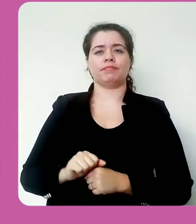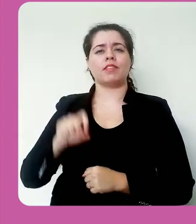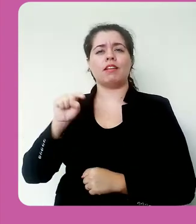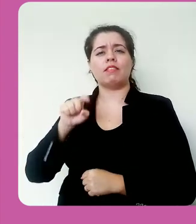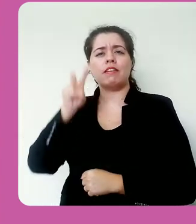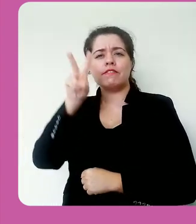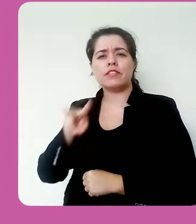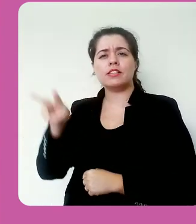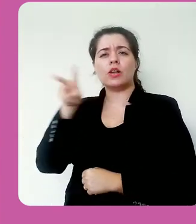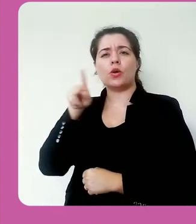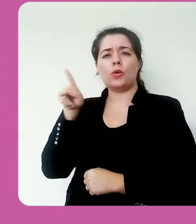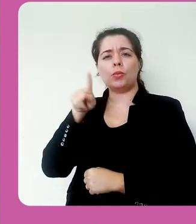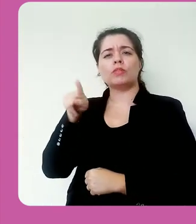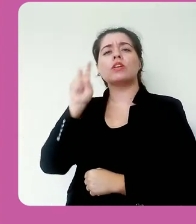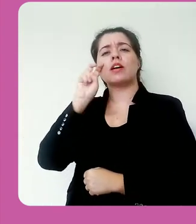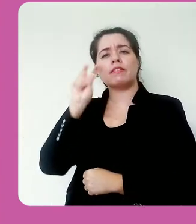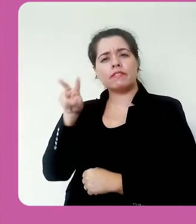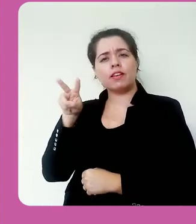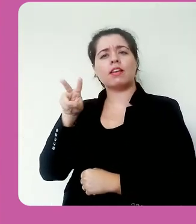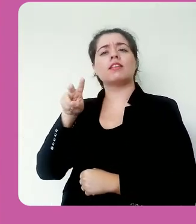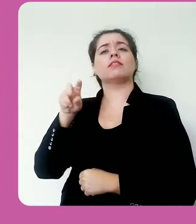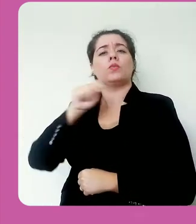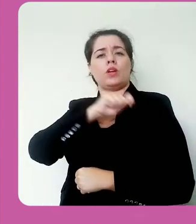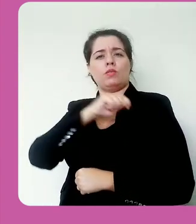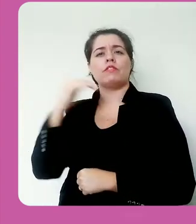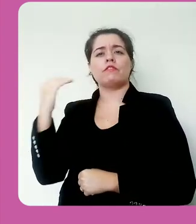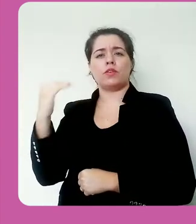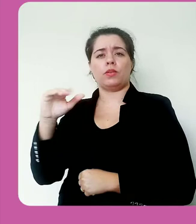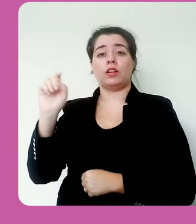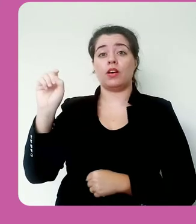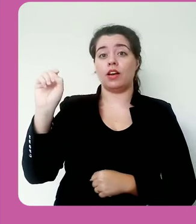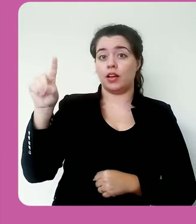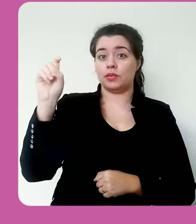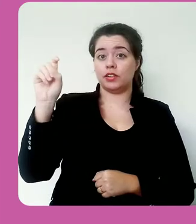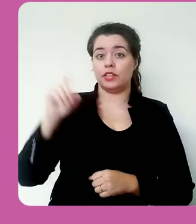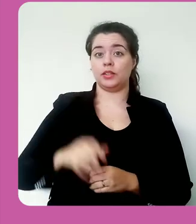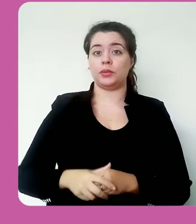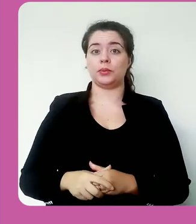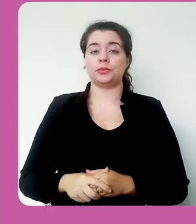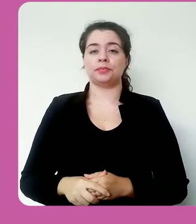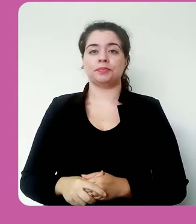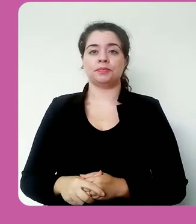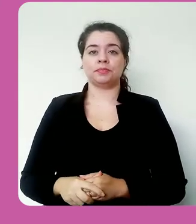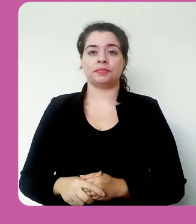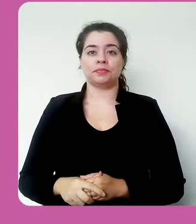que o aluno enviou uma tarefa para ser avaliada. Eu vou clicar, então, para